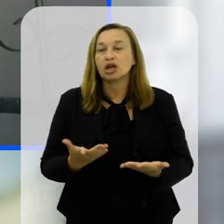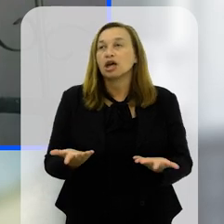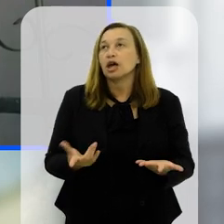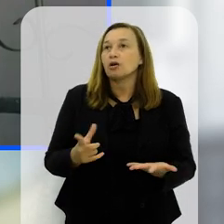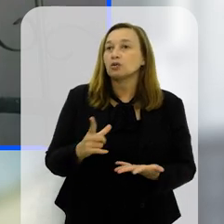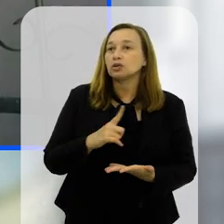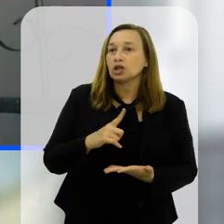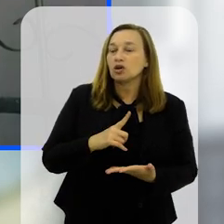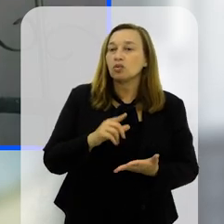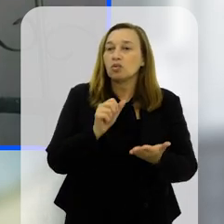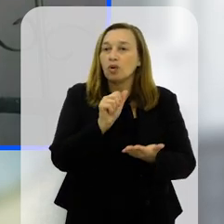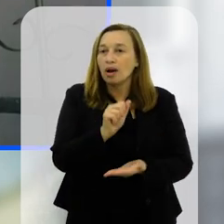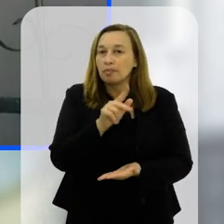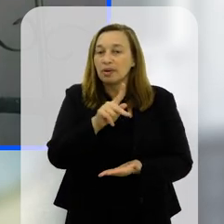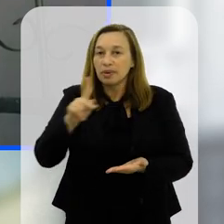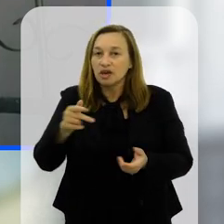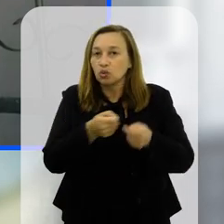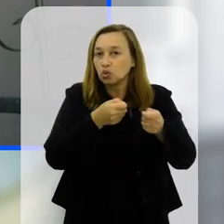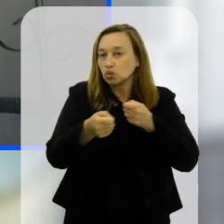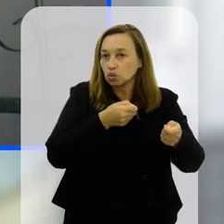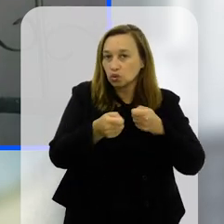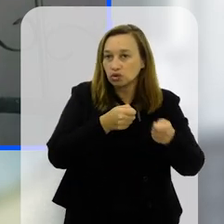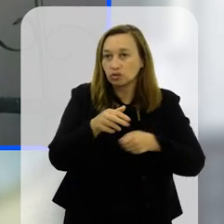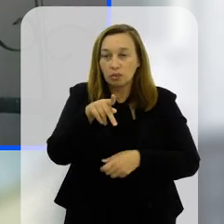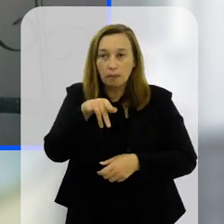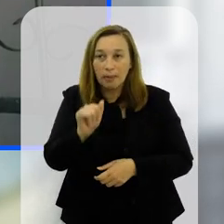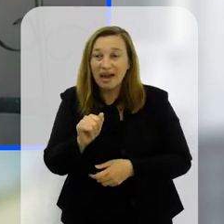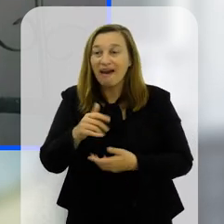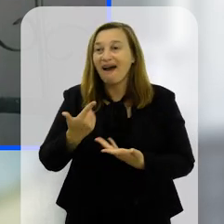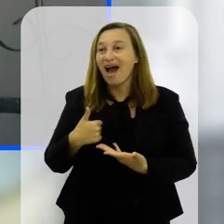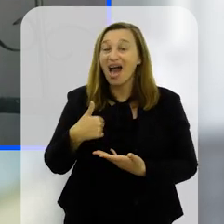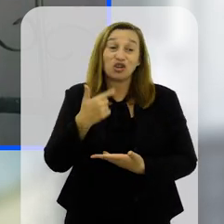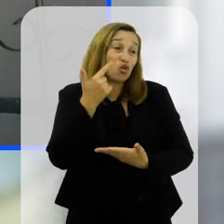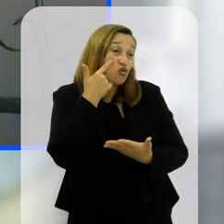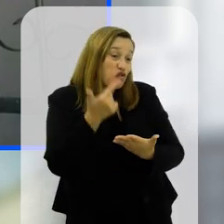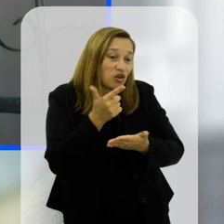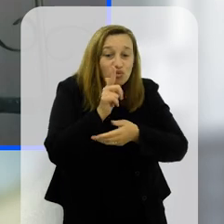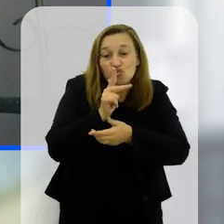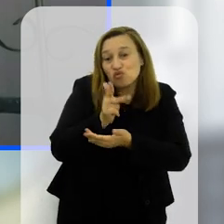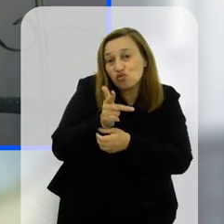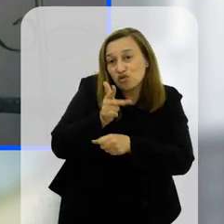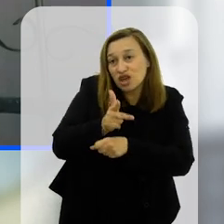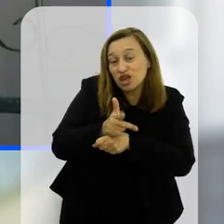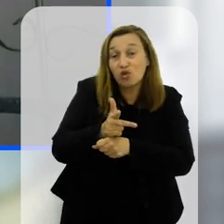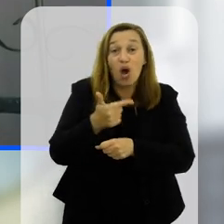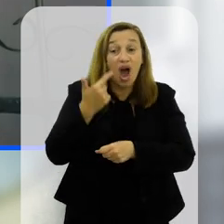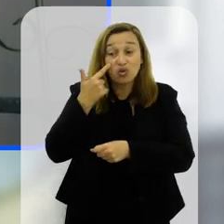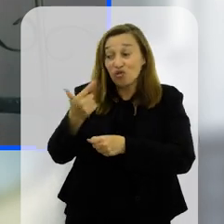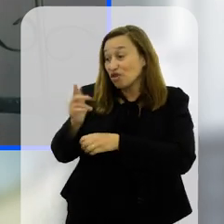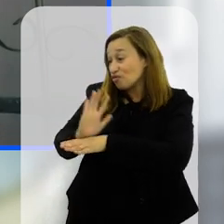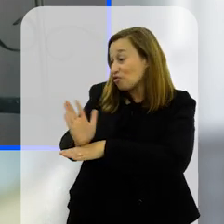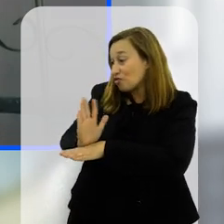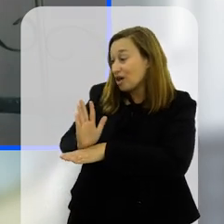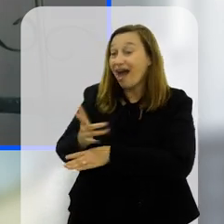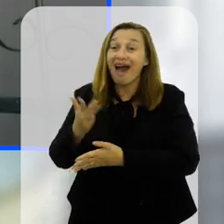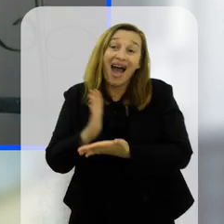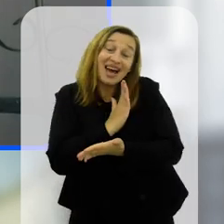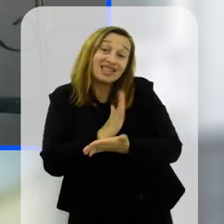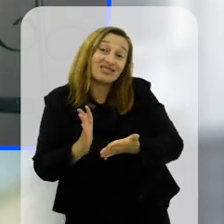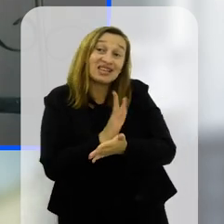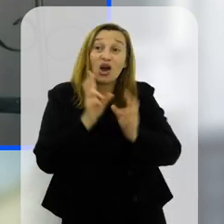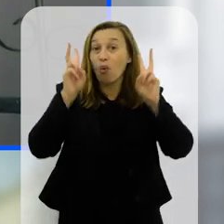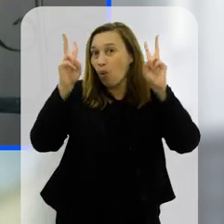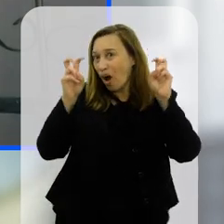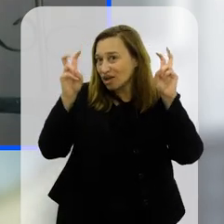passa como eu disse eu tenho aquele aplicativo de controle dos pais ah mas eu estou vendo um vídeo estou assistindo um filme ah